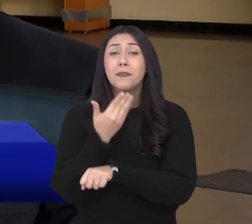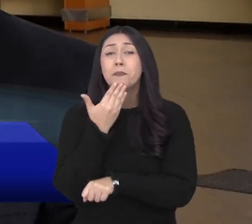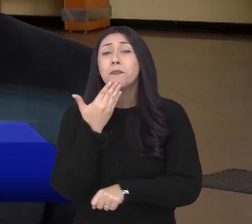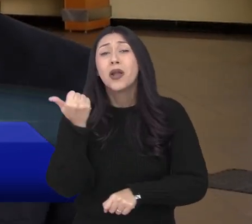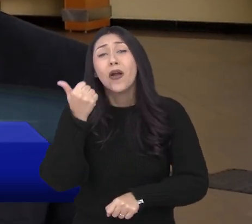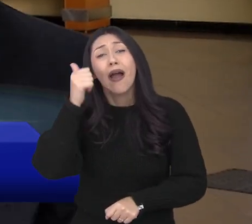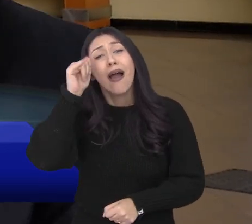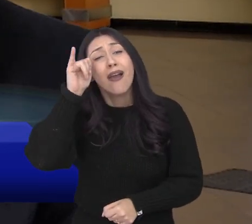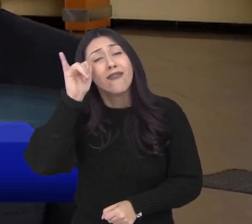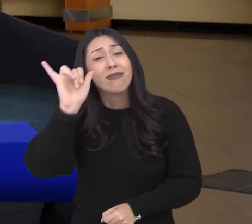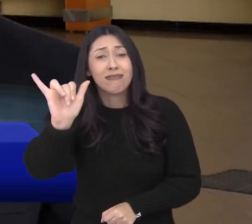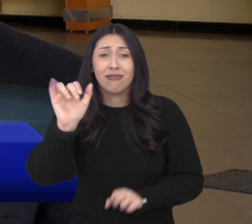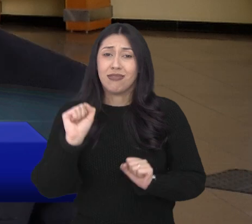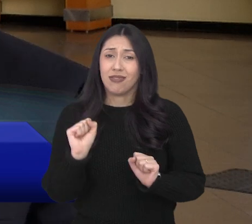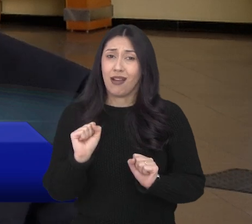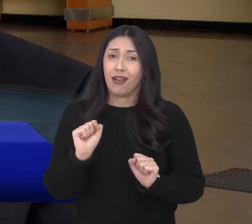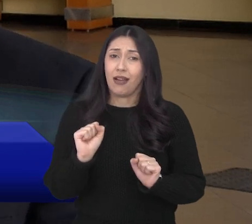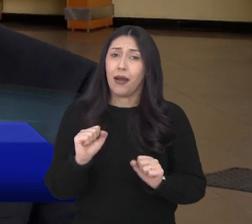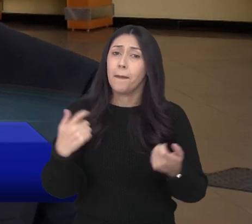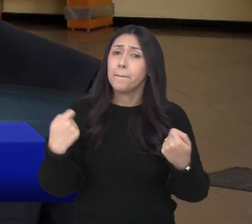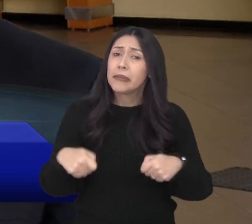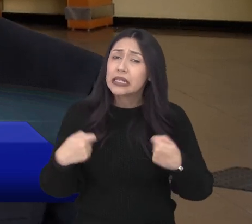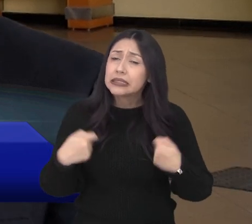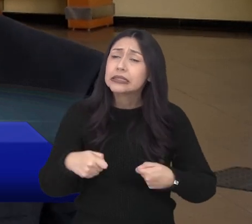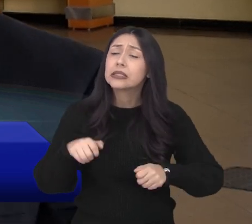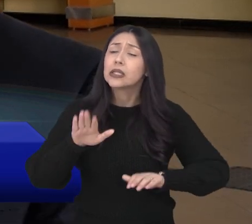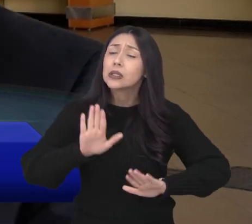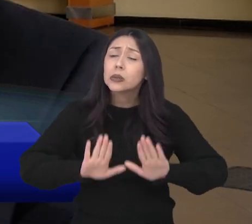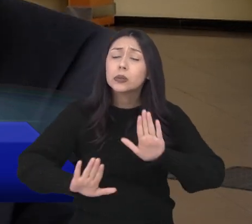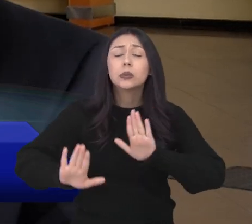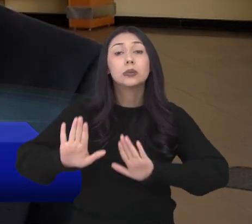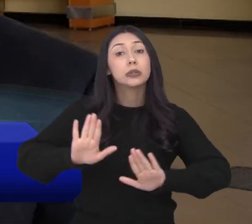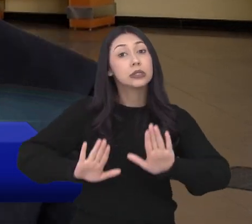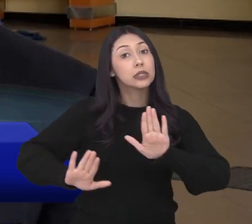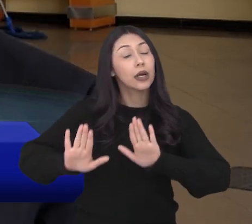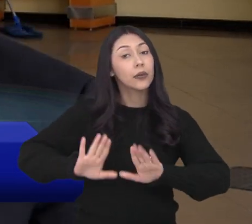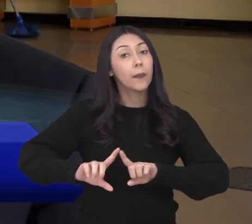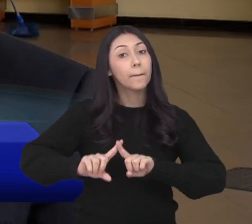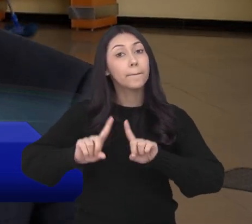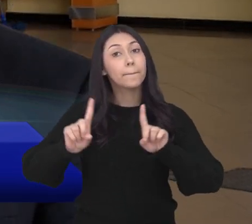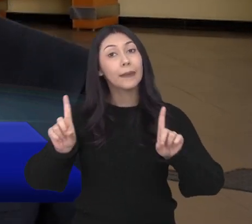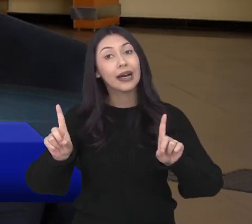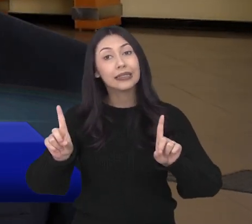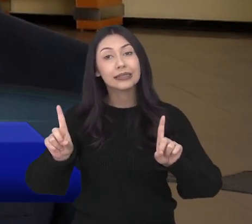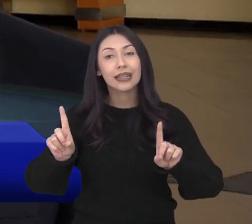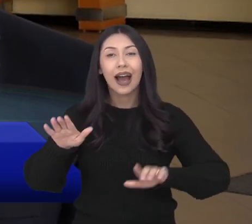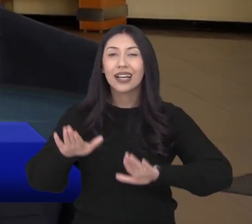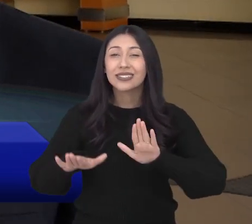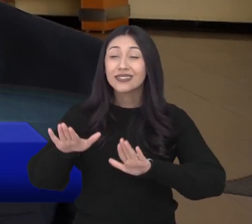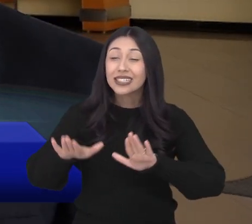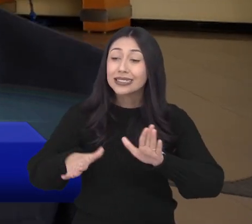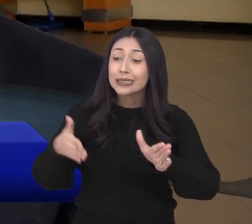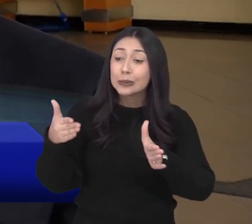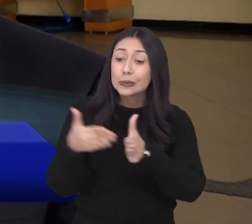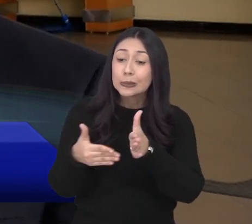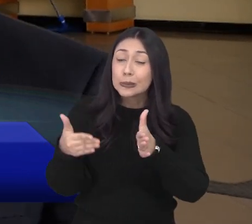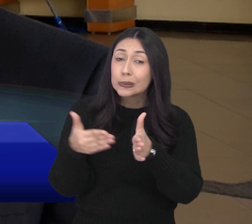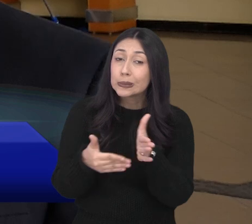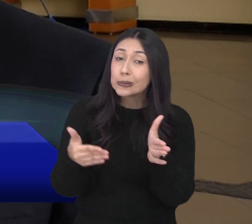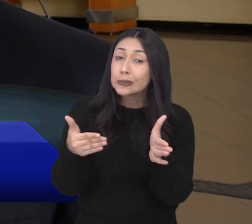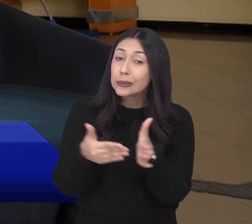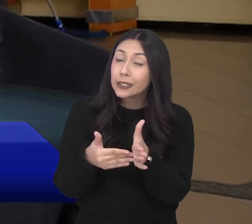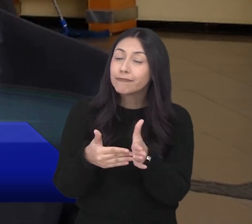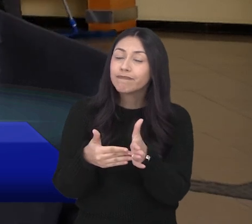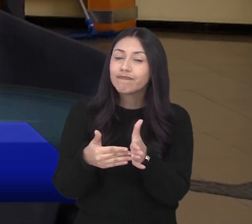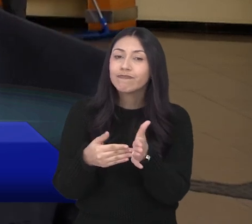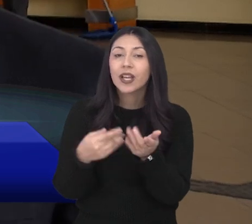ele é algo que se deve evitar, é algo que tem que olhar com muita cautela. Mas caso não tenha outra saída,